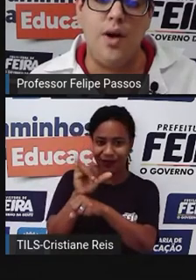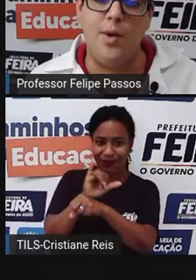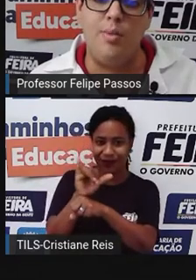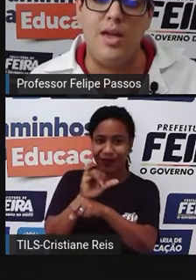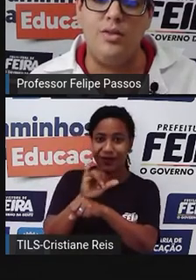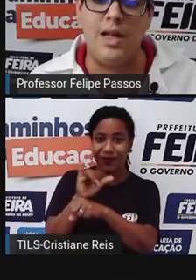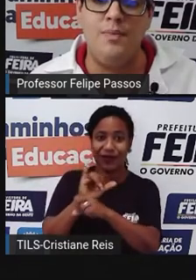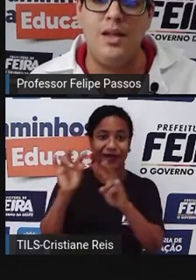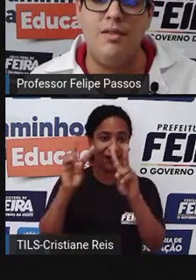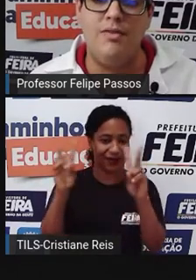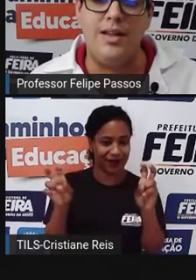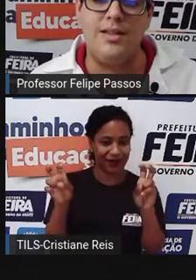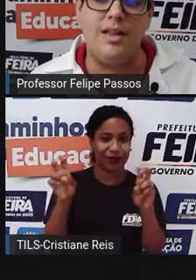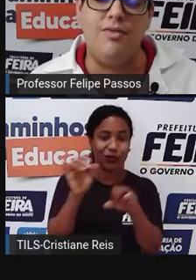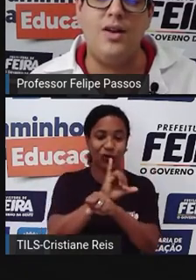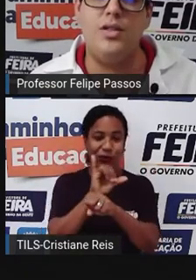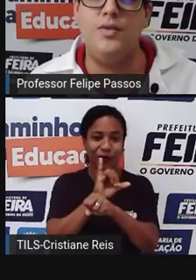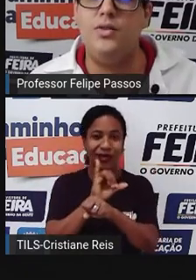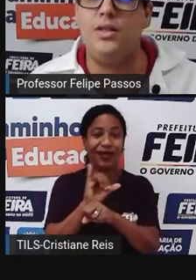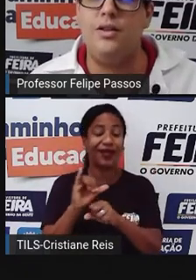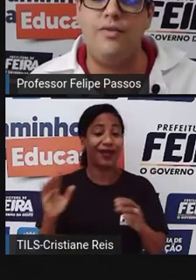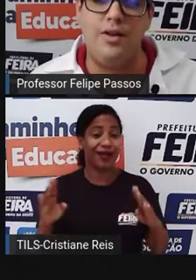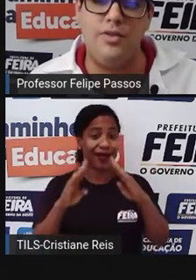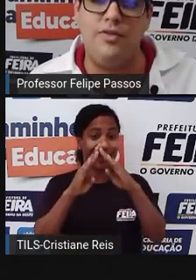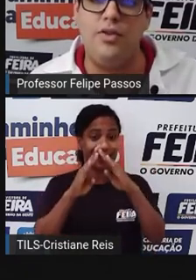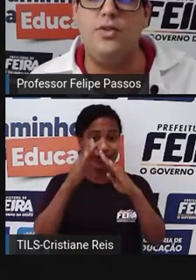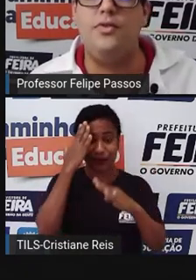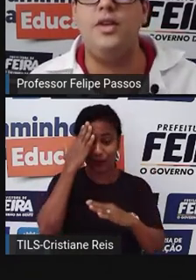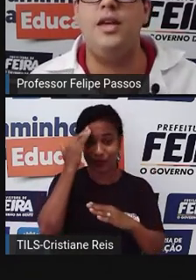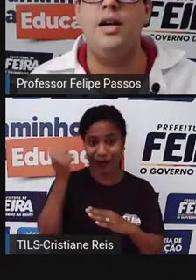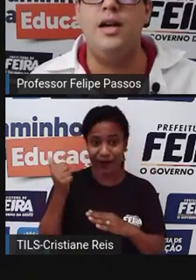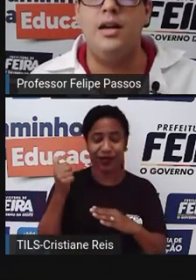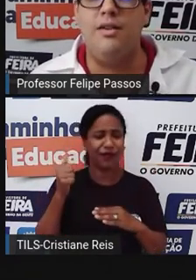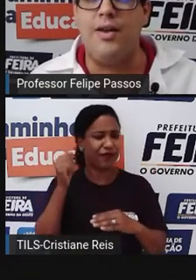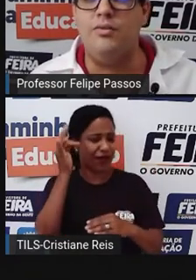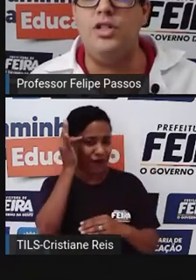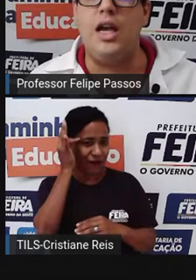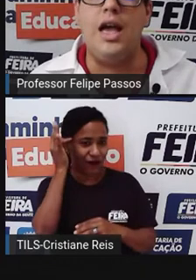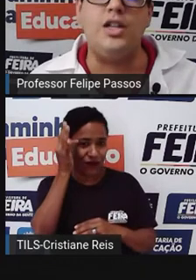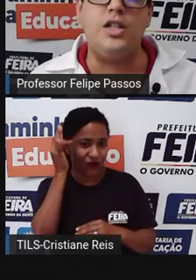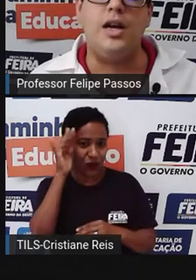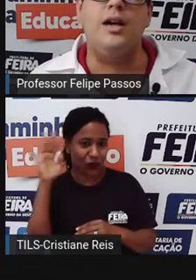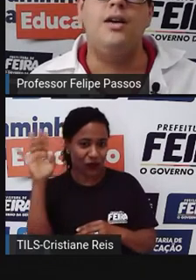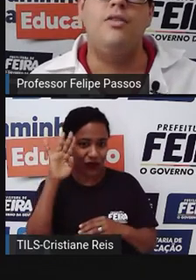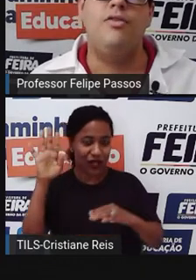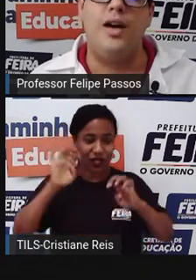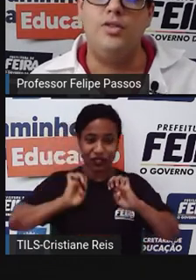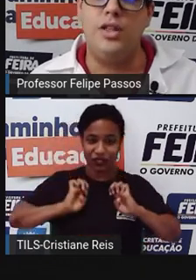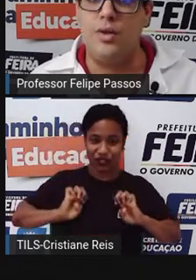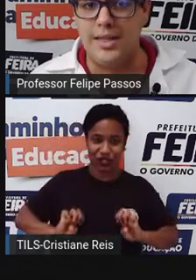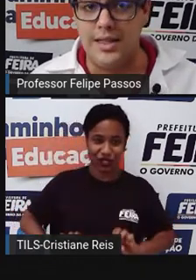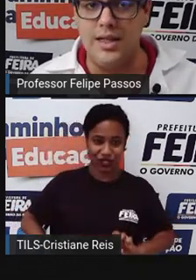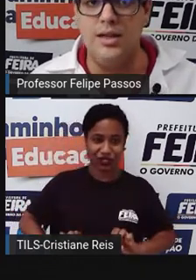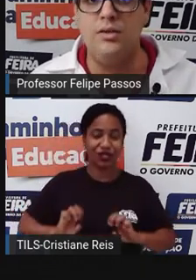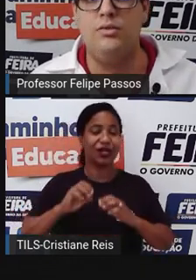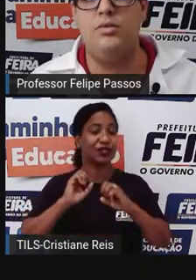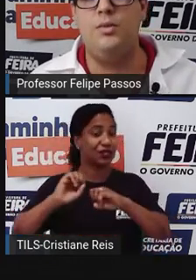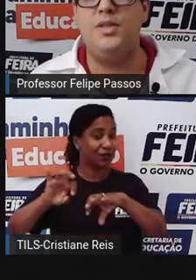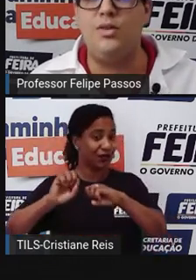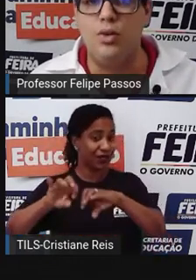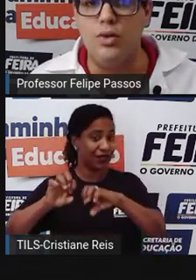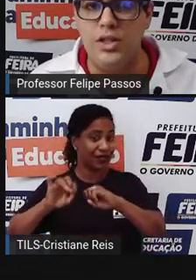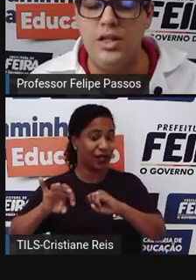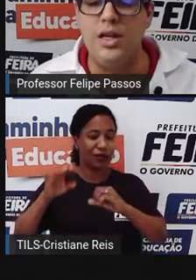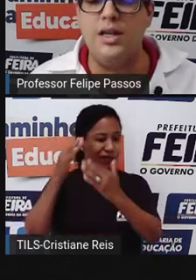Inclusive, eu recomendo, tá? Tem vários vídeos aqui que falam de filosofia, falam de ética, falam de educação,